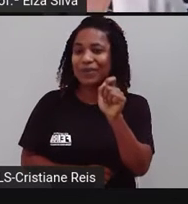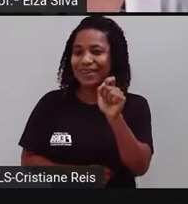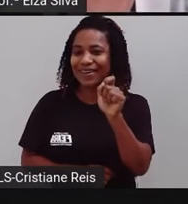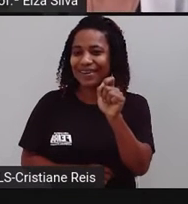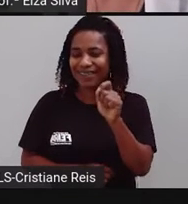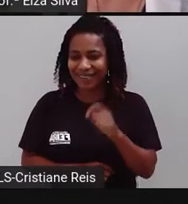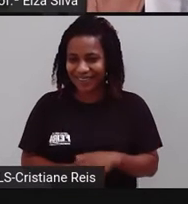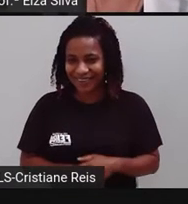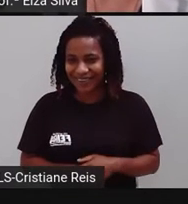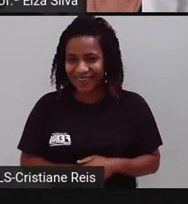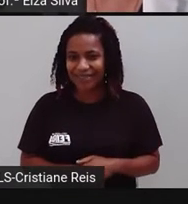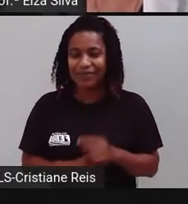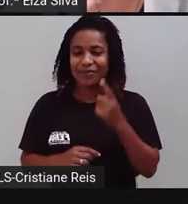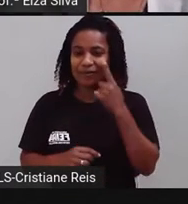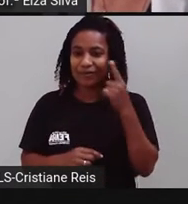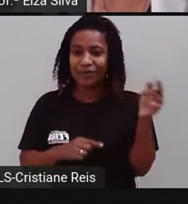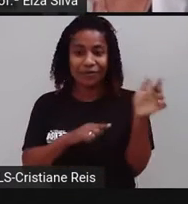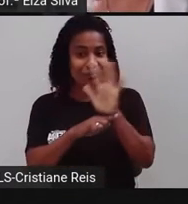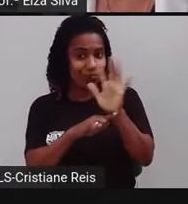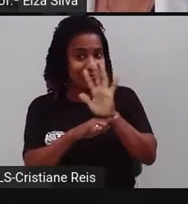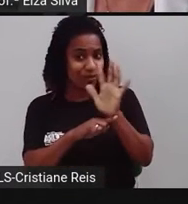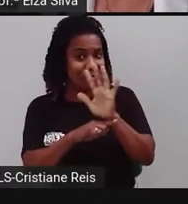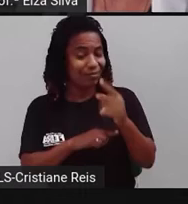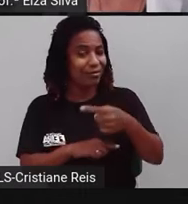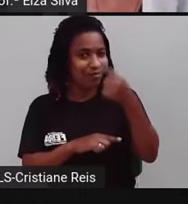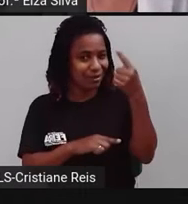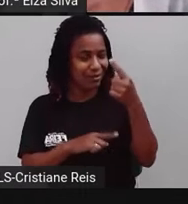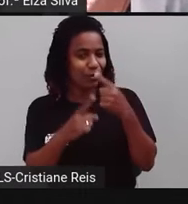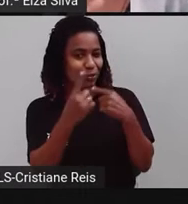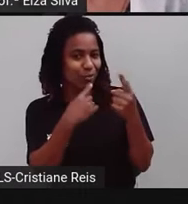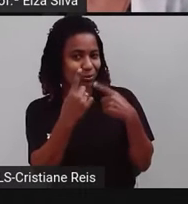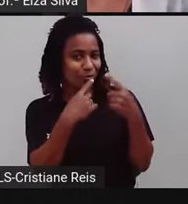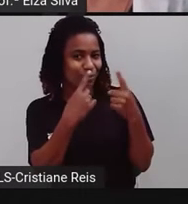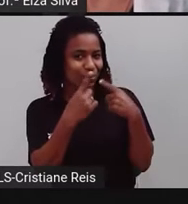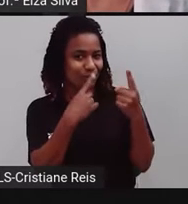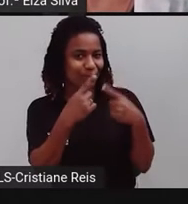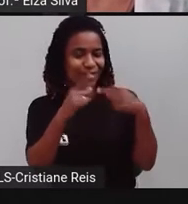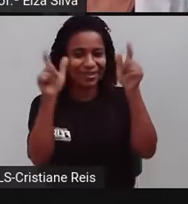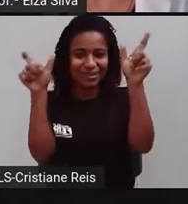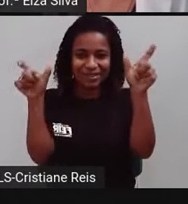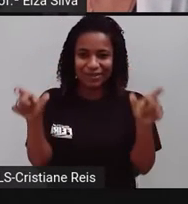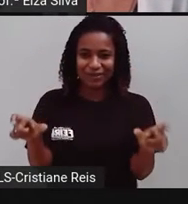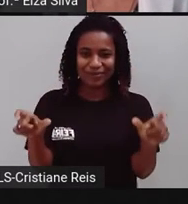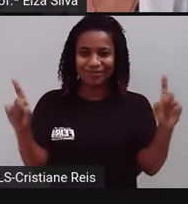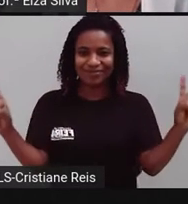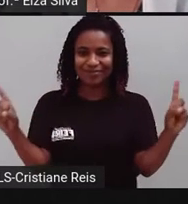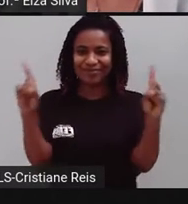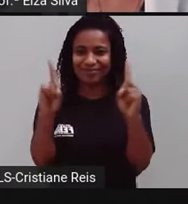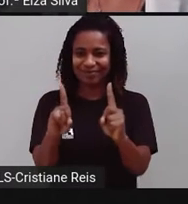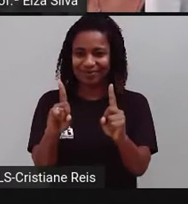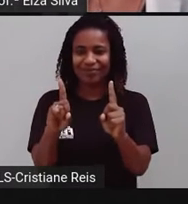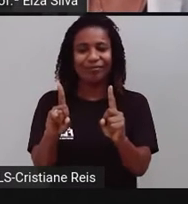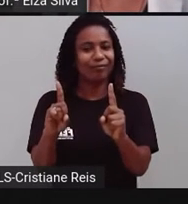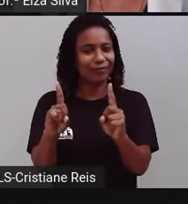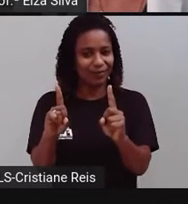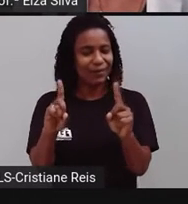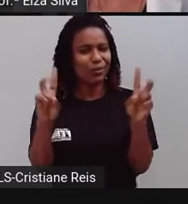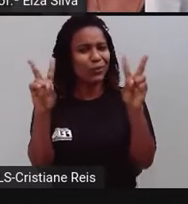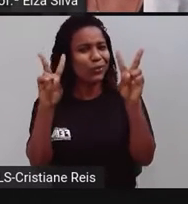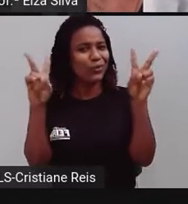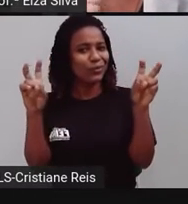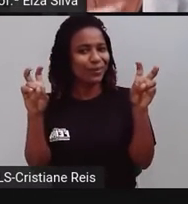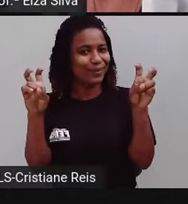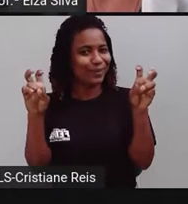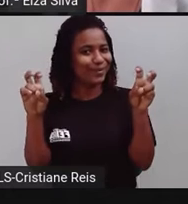parte do vídeo, eu exibi para vocês um diálogo entre dois personagens e eles estão tratando de um tema